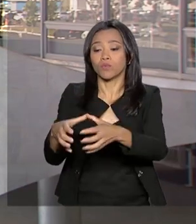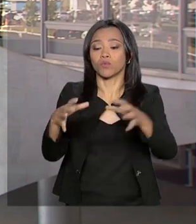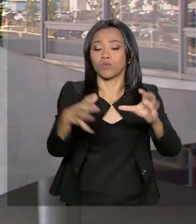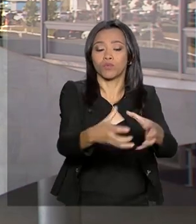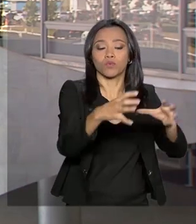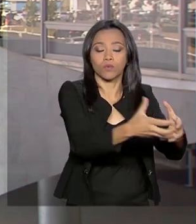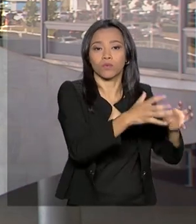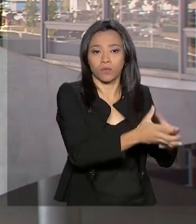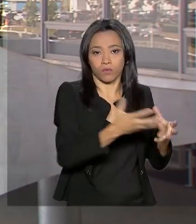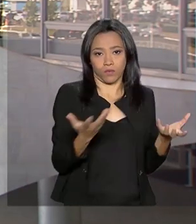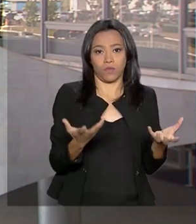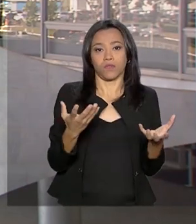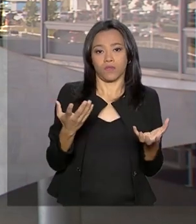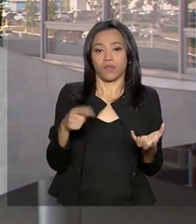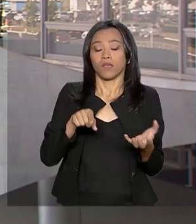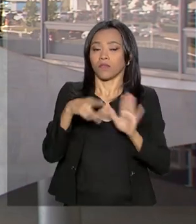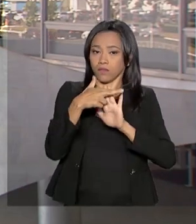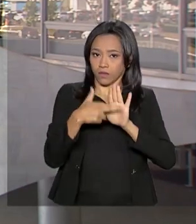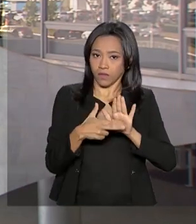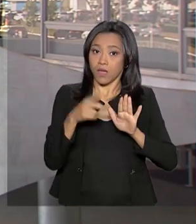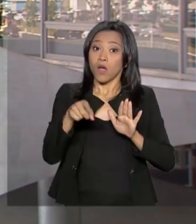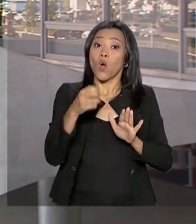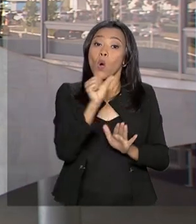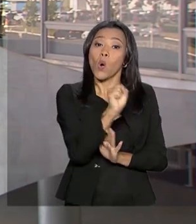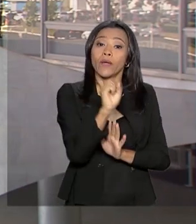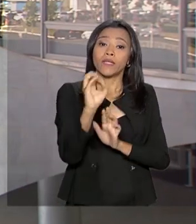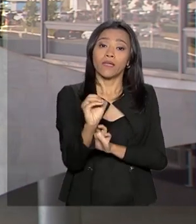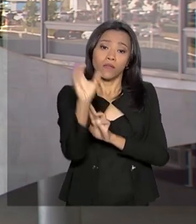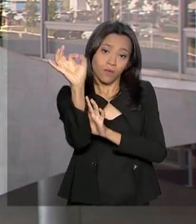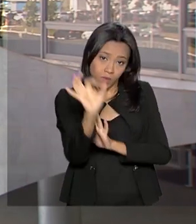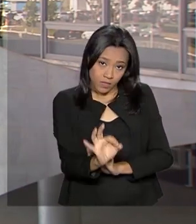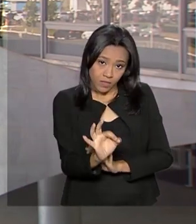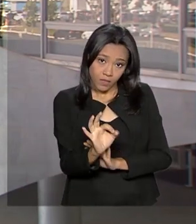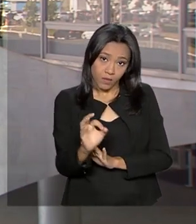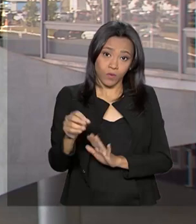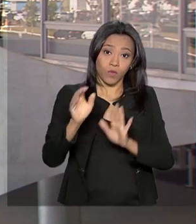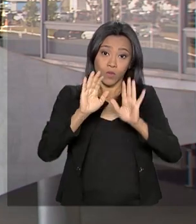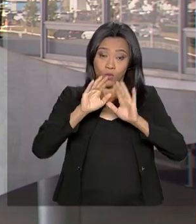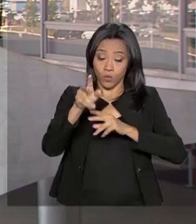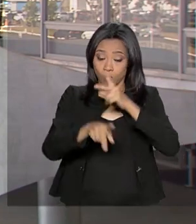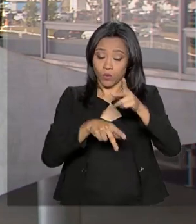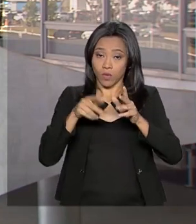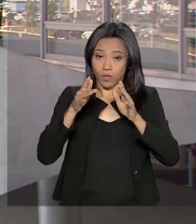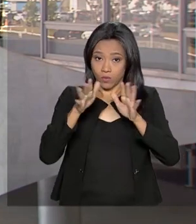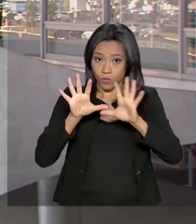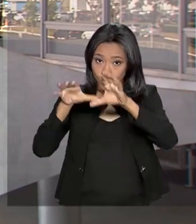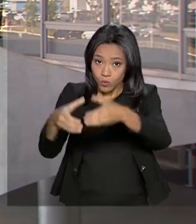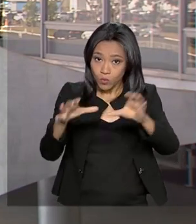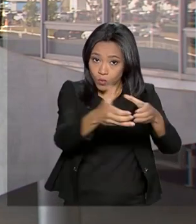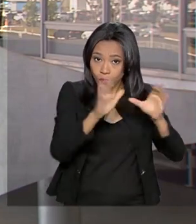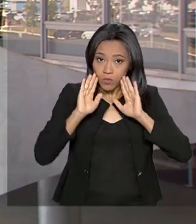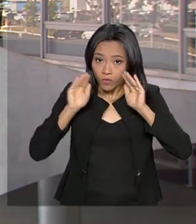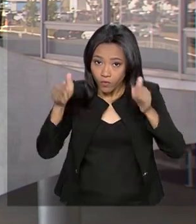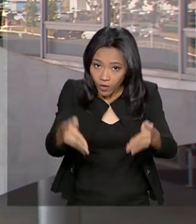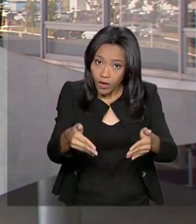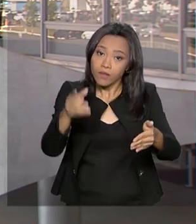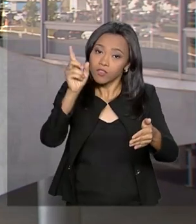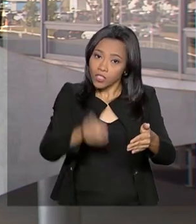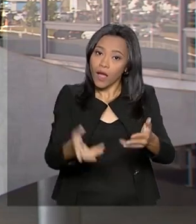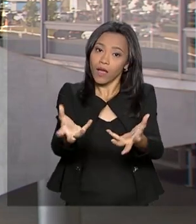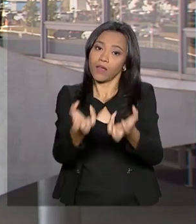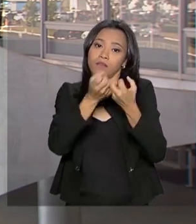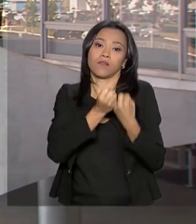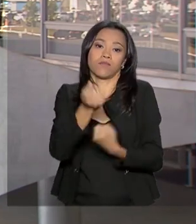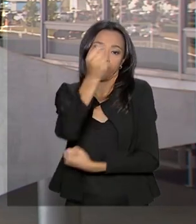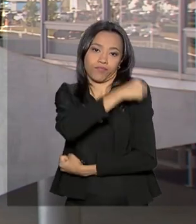sexta-feira, de acordo com o governo, 80% do público-alvo receberam a vacina contra a gripe. Mas ainda